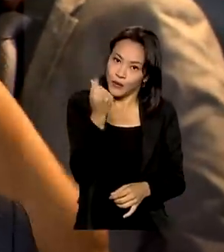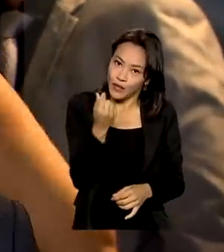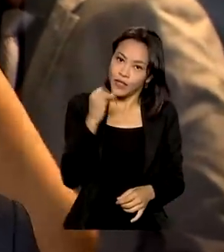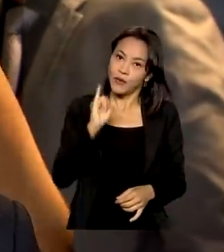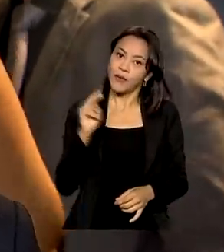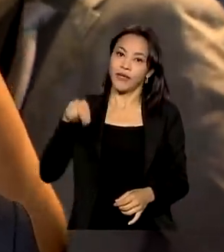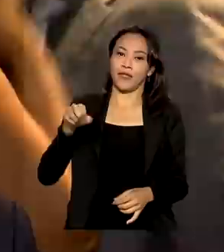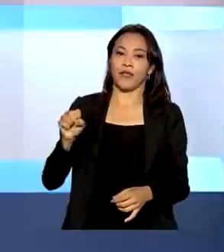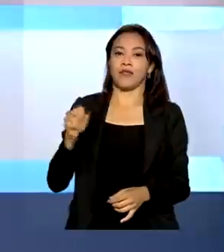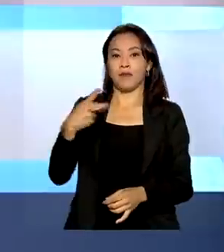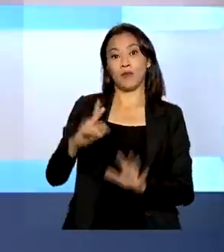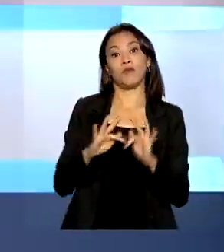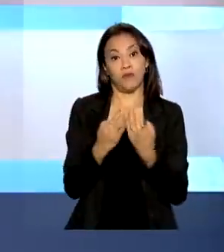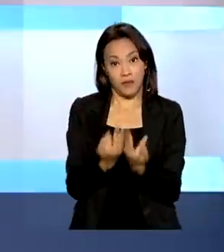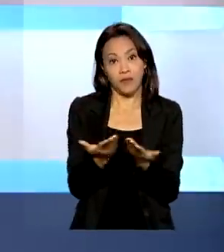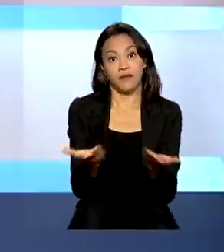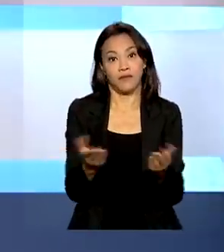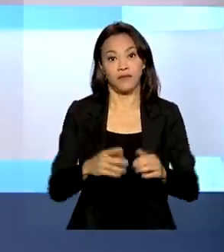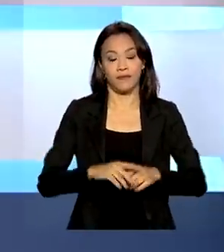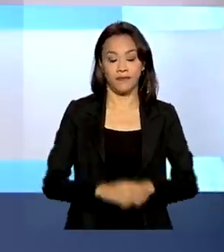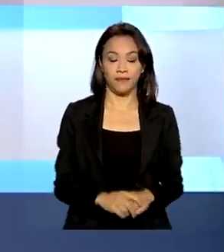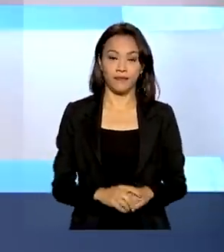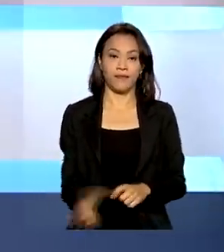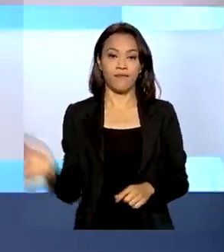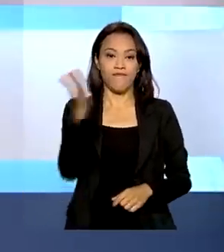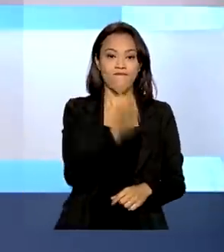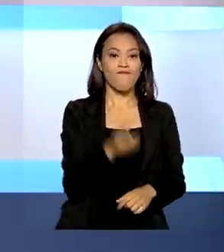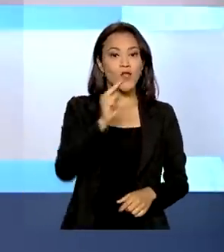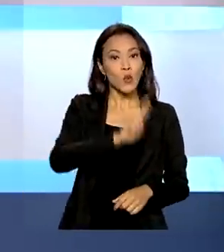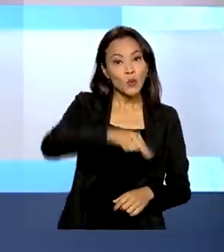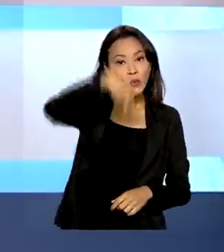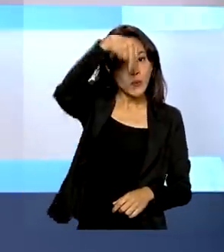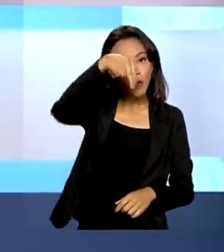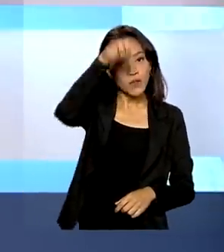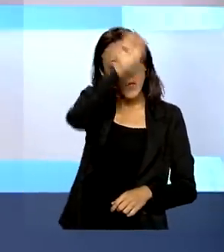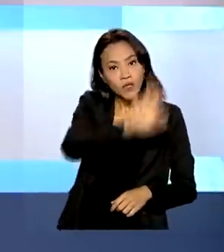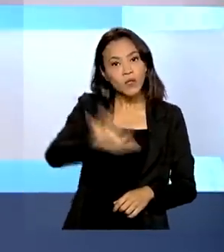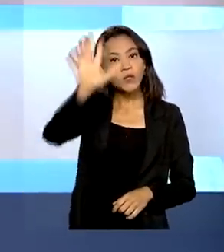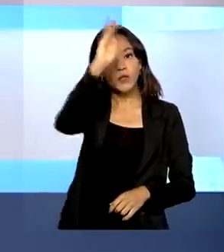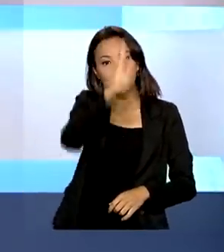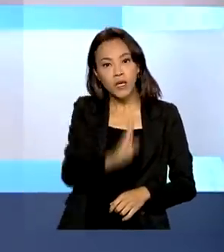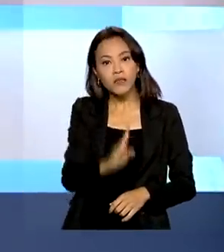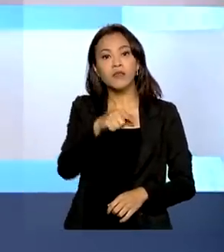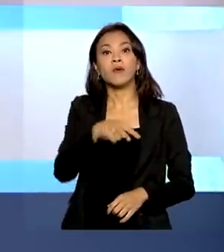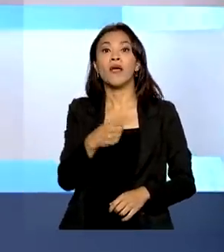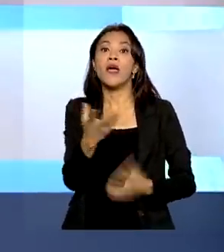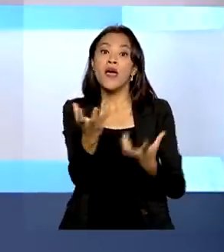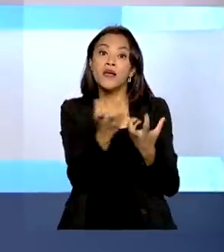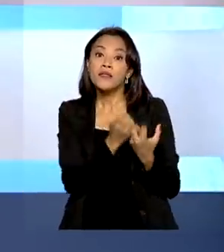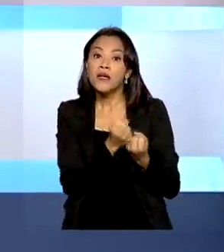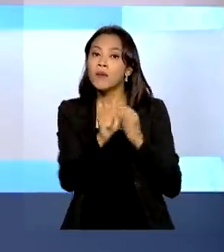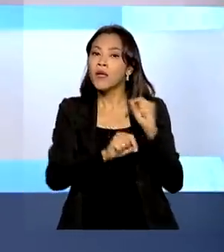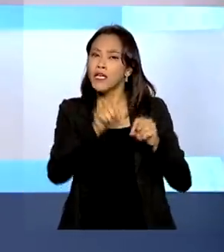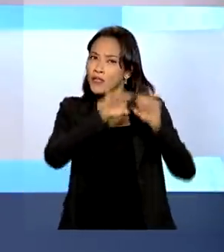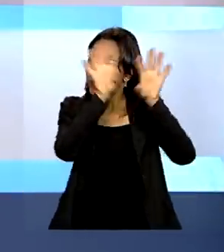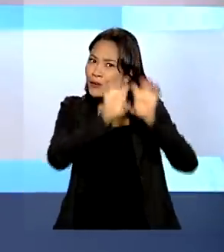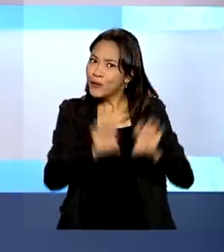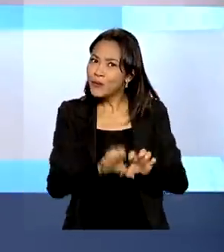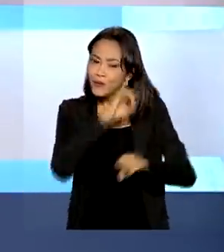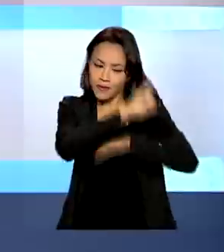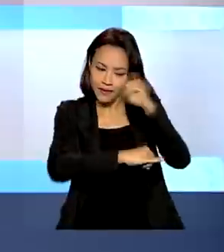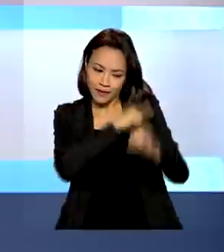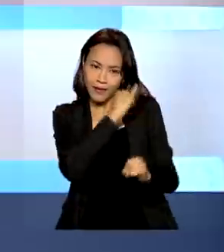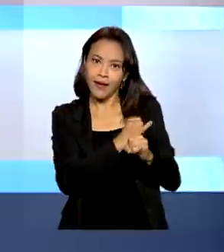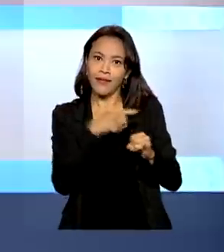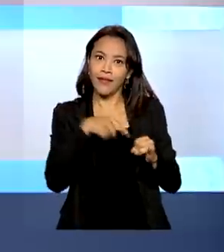sustento da sua família. A região norte do Brasil começa a receber infraestrutura de internet banda larga